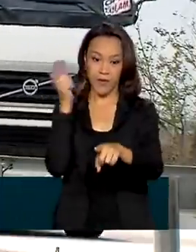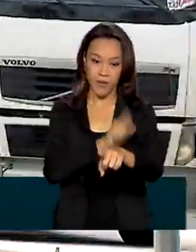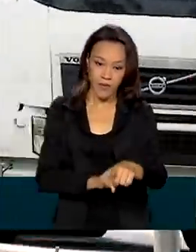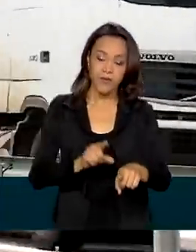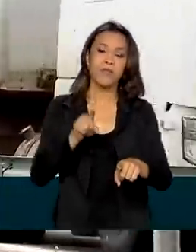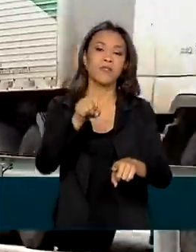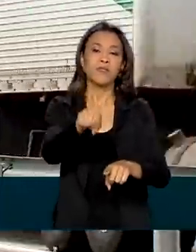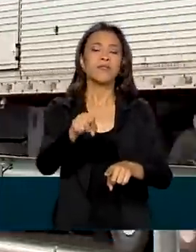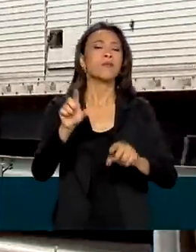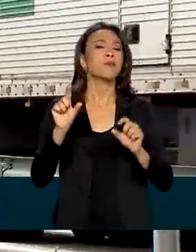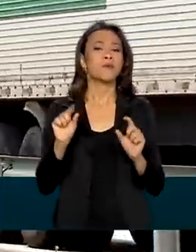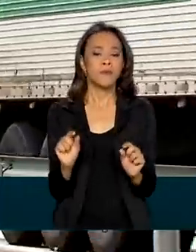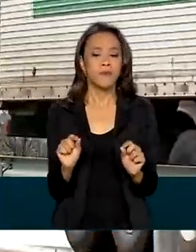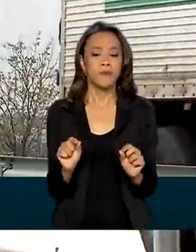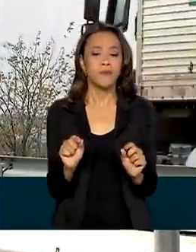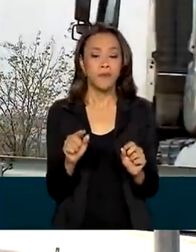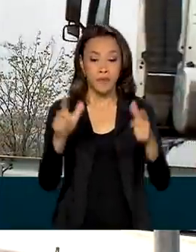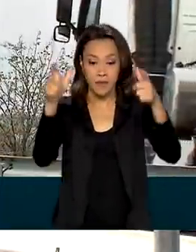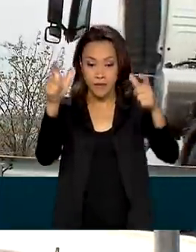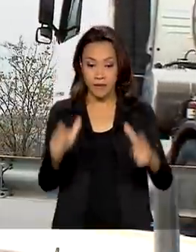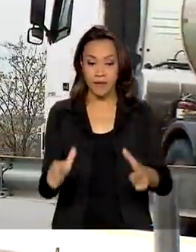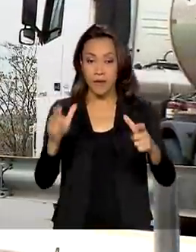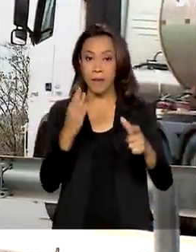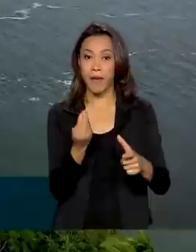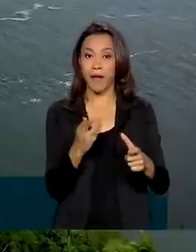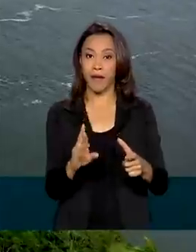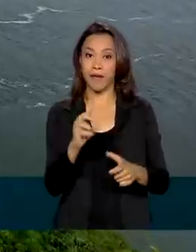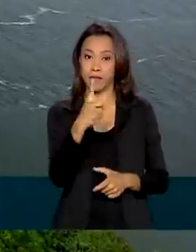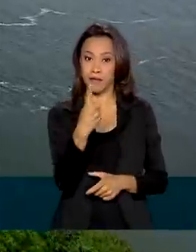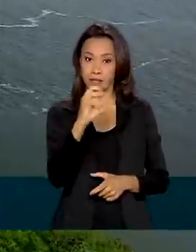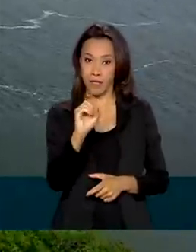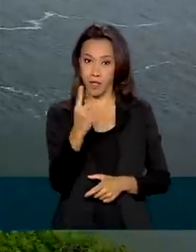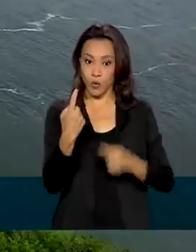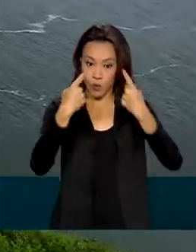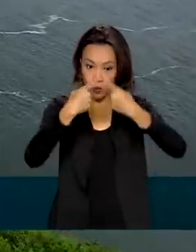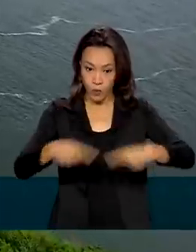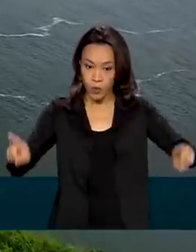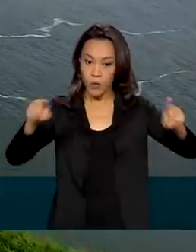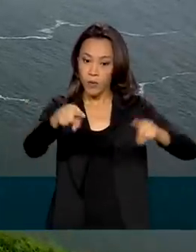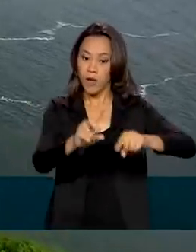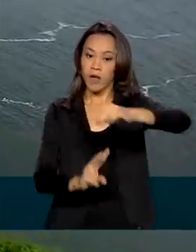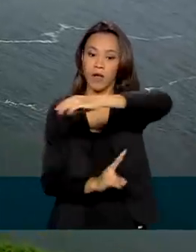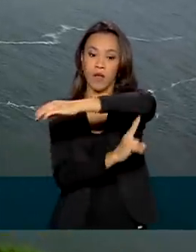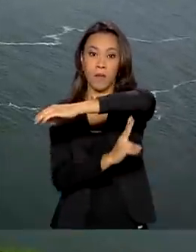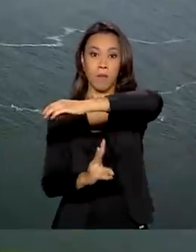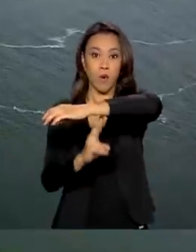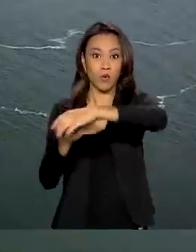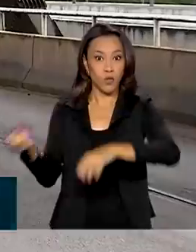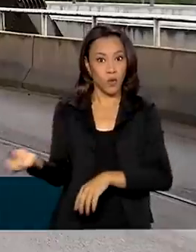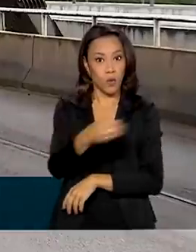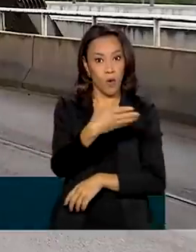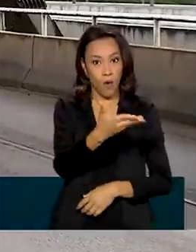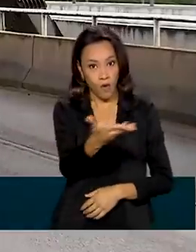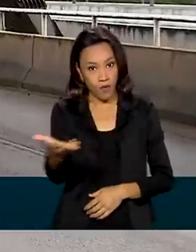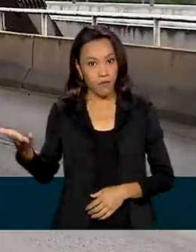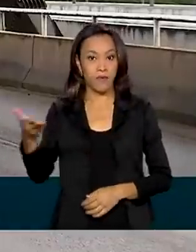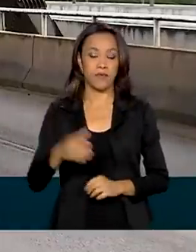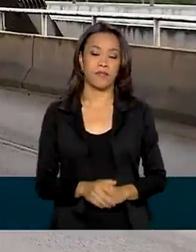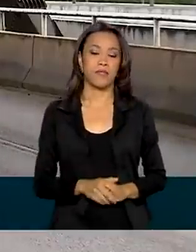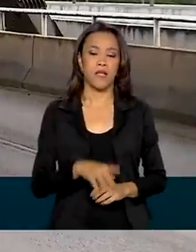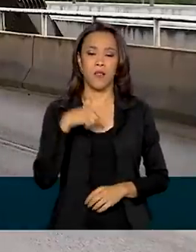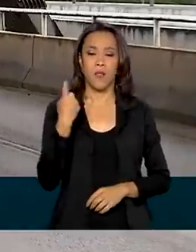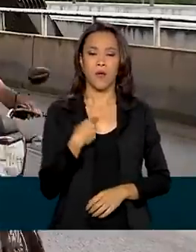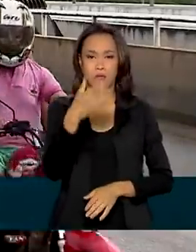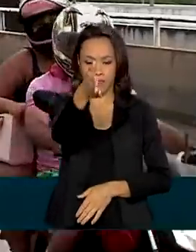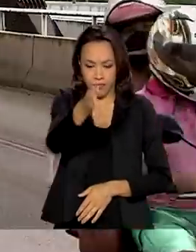inauguração de um ponto rodoviário-chave da BR-101, a nova ponte sobre o rio São Francisco. Estamos na divisa